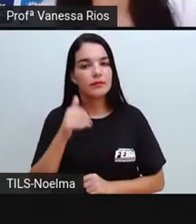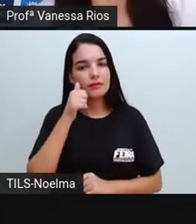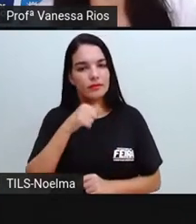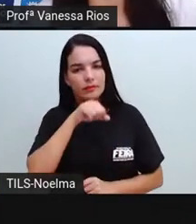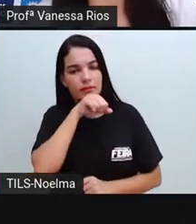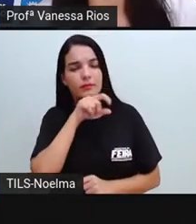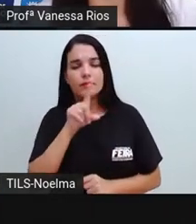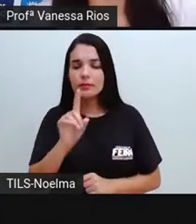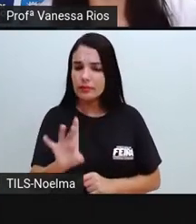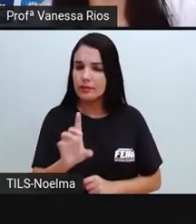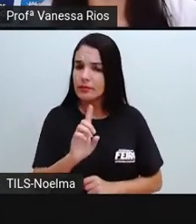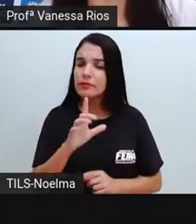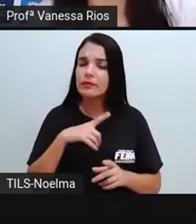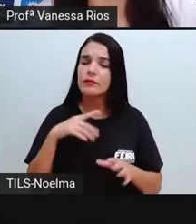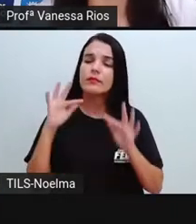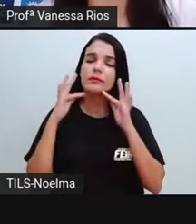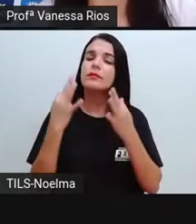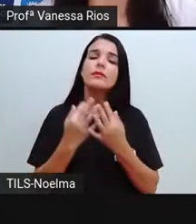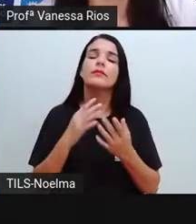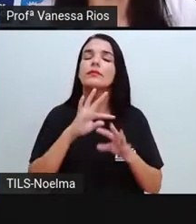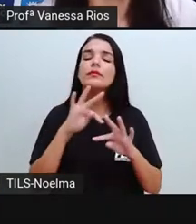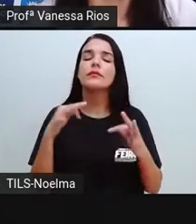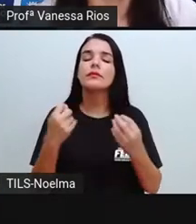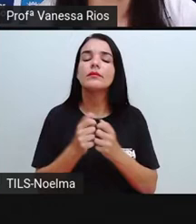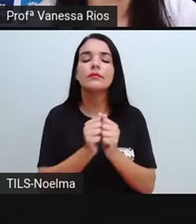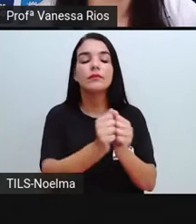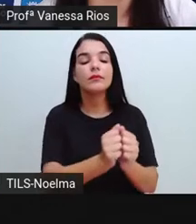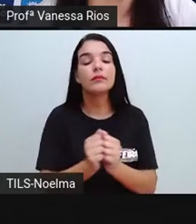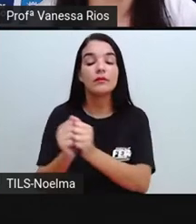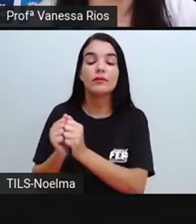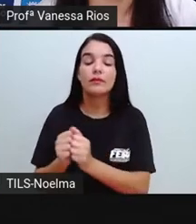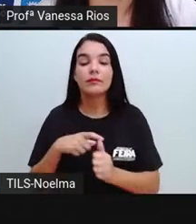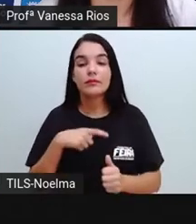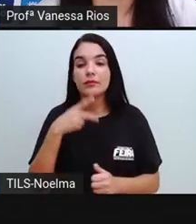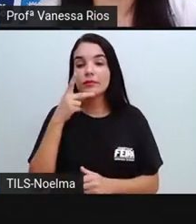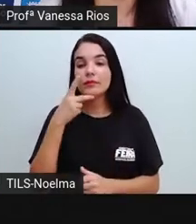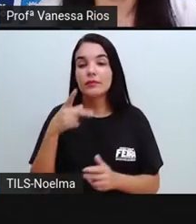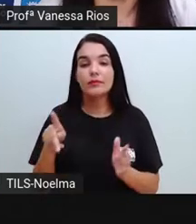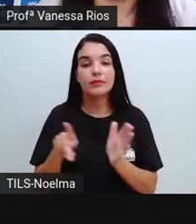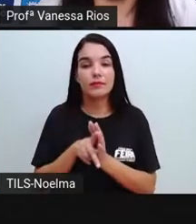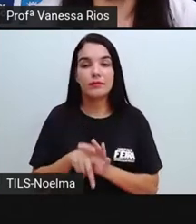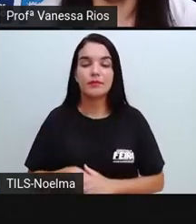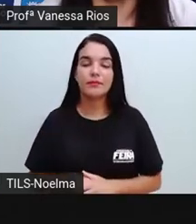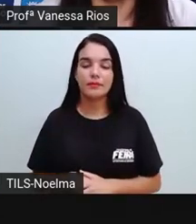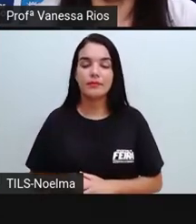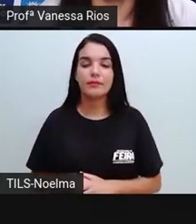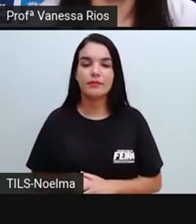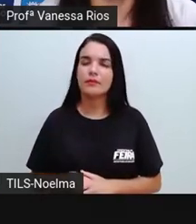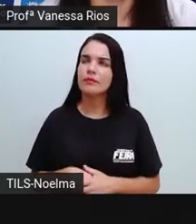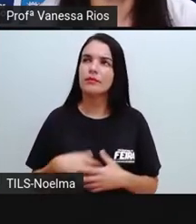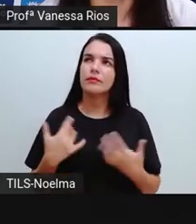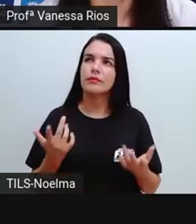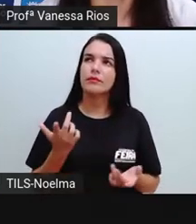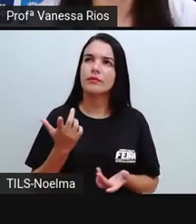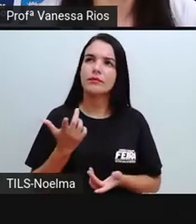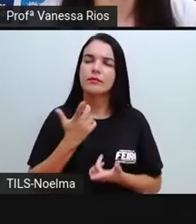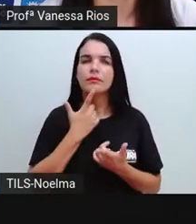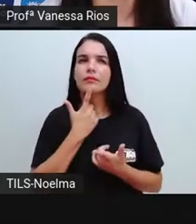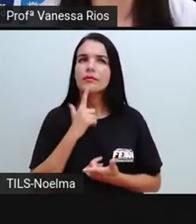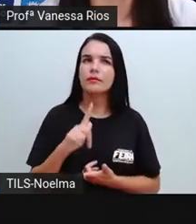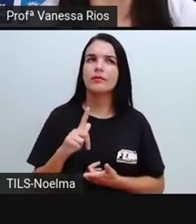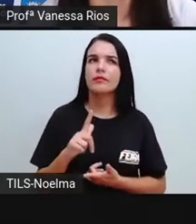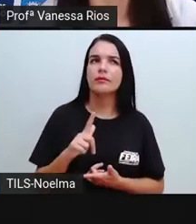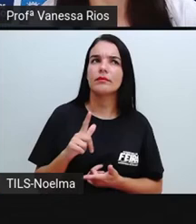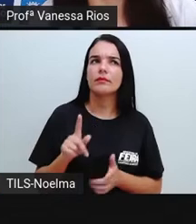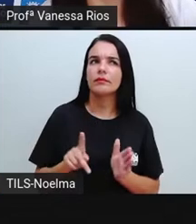mas com os familiares, com as pessoas que estão ao nosso redor. E essa língua é importante, não é? Por que a